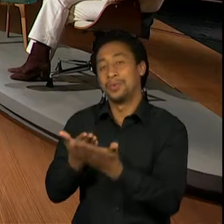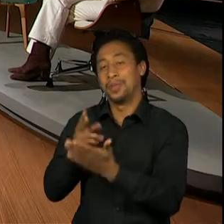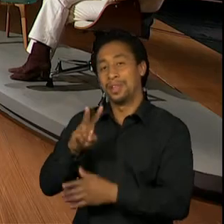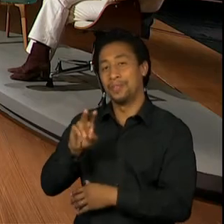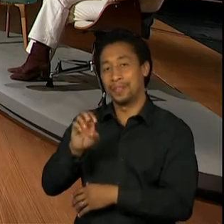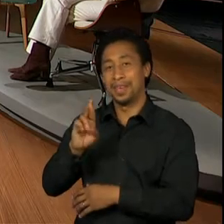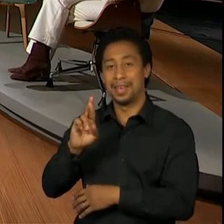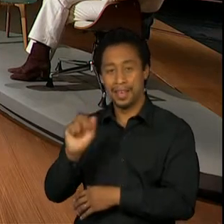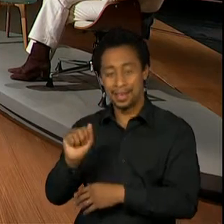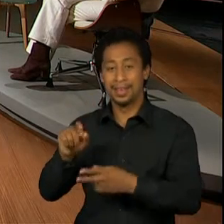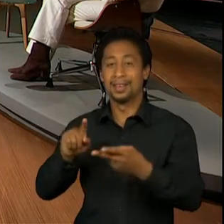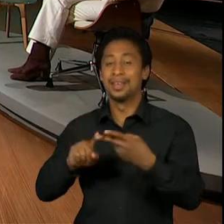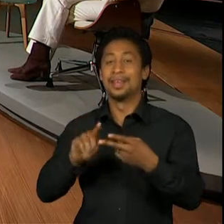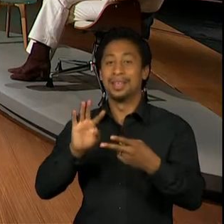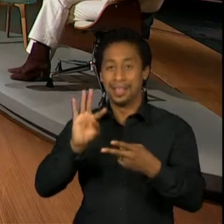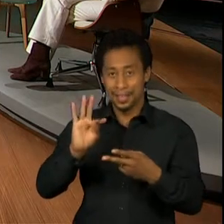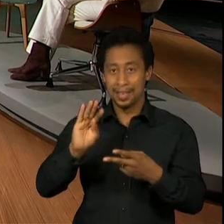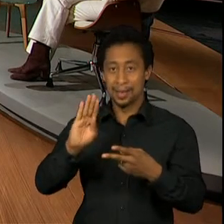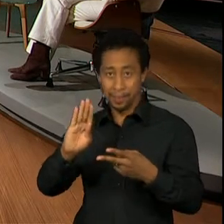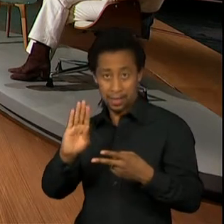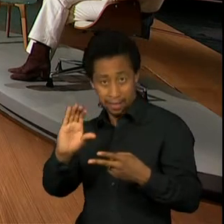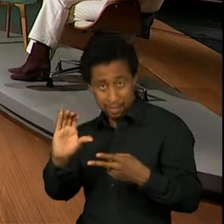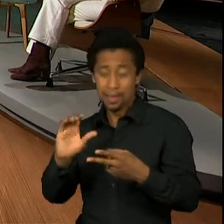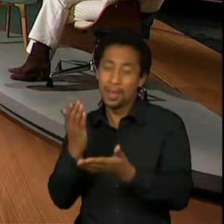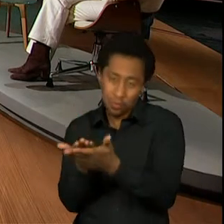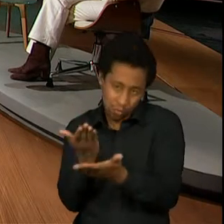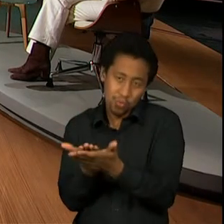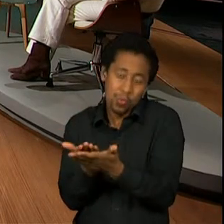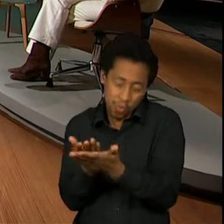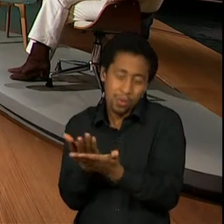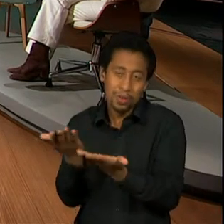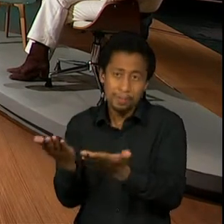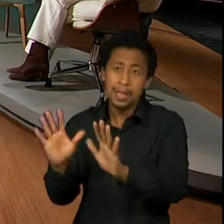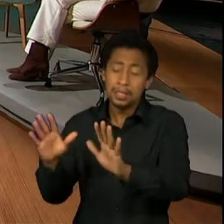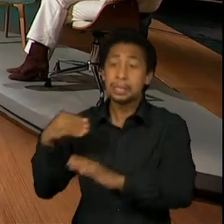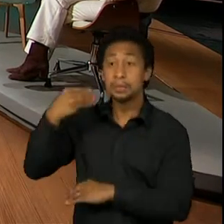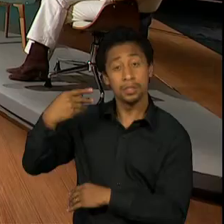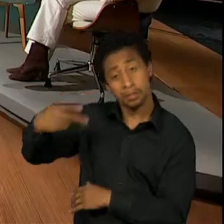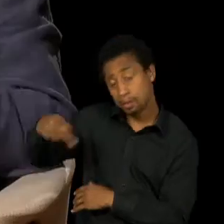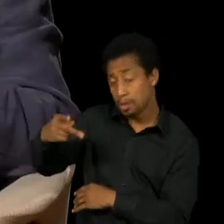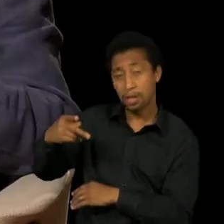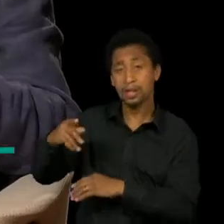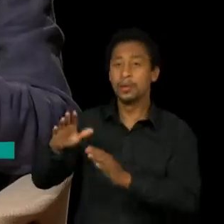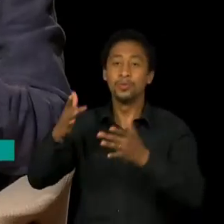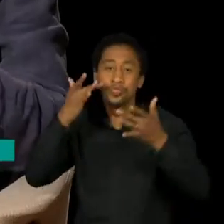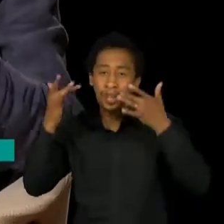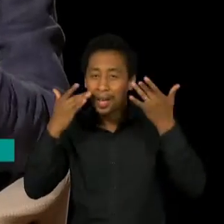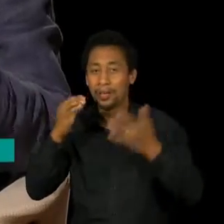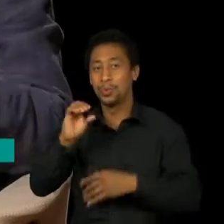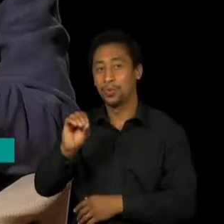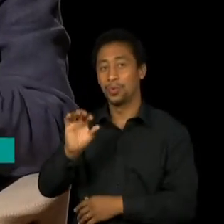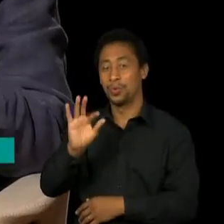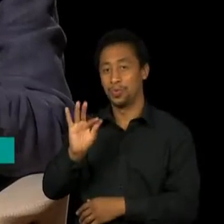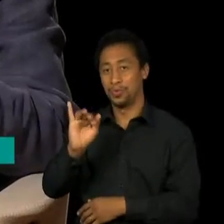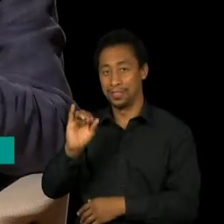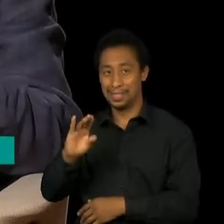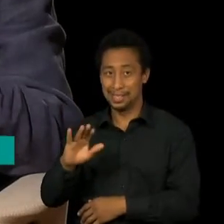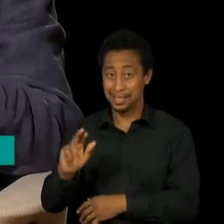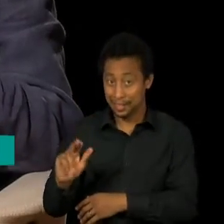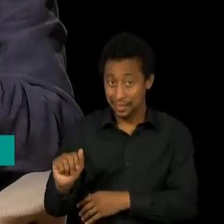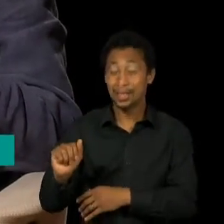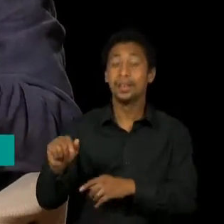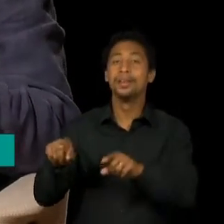lance dela tinha sido o Teatro Oficina e o Arena, com o Boal. Então, e o Opinião.